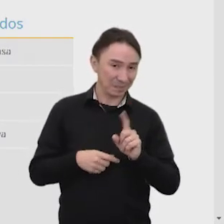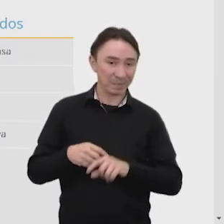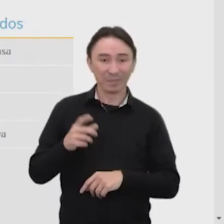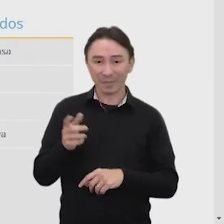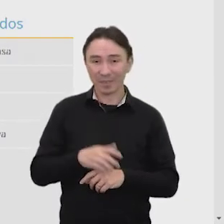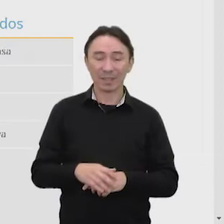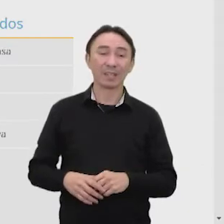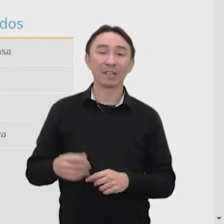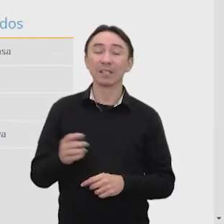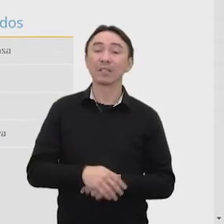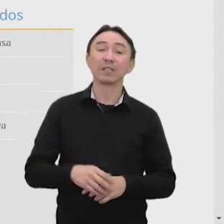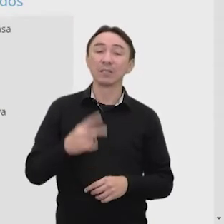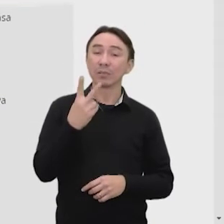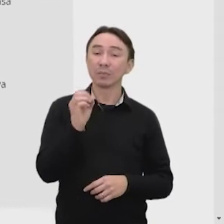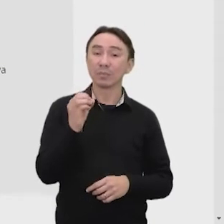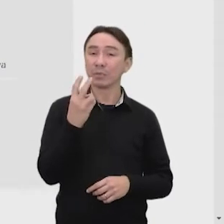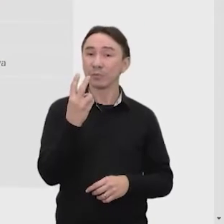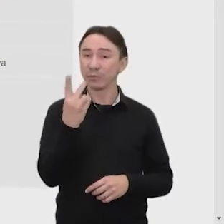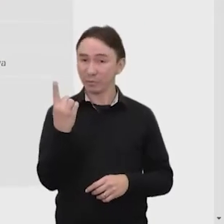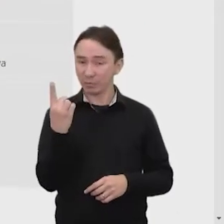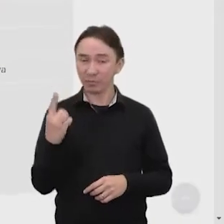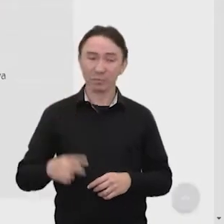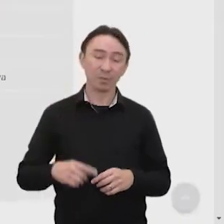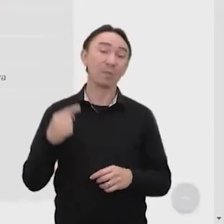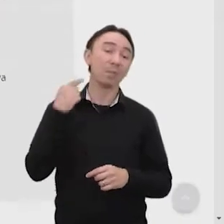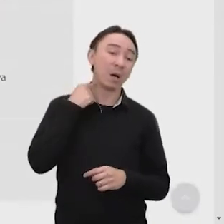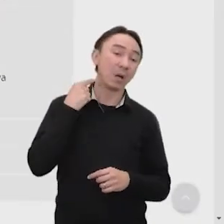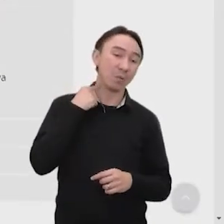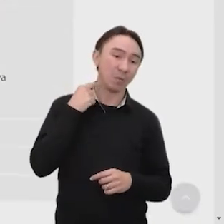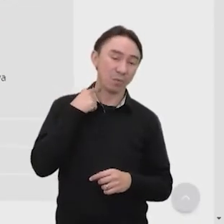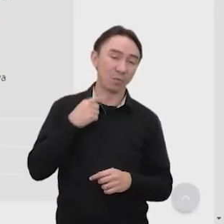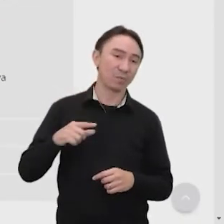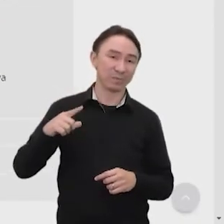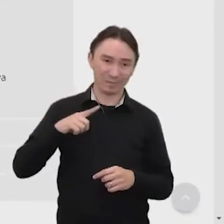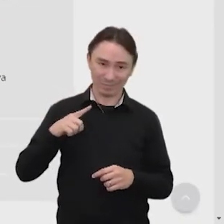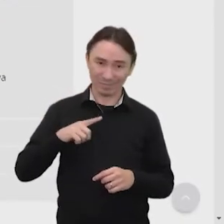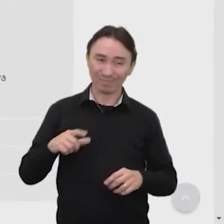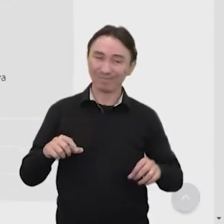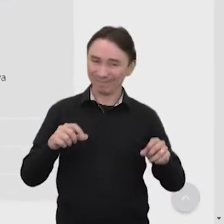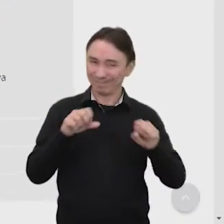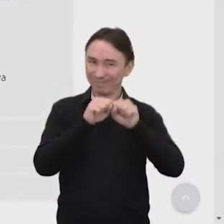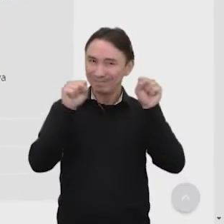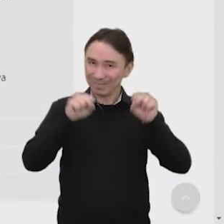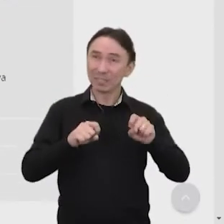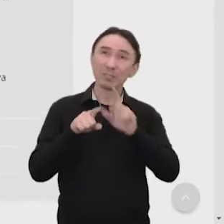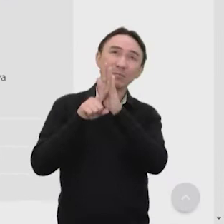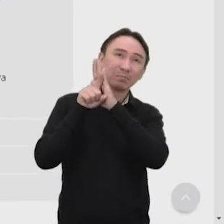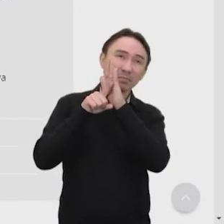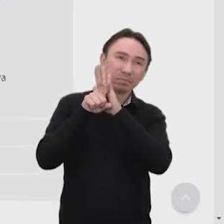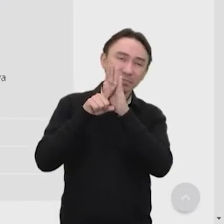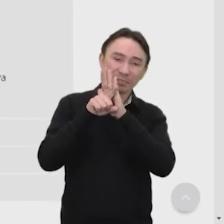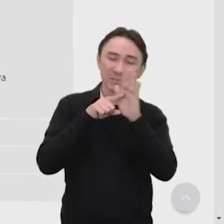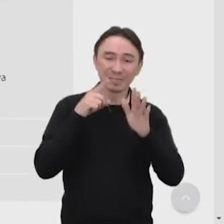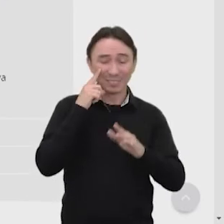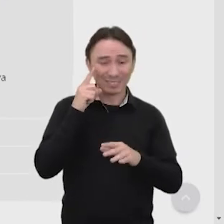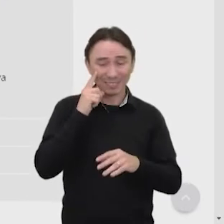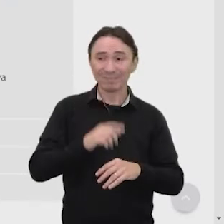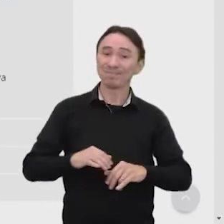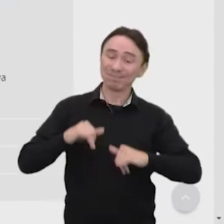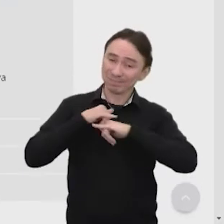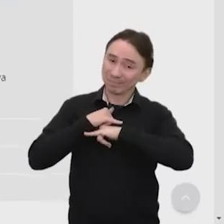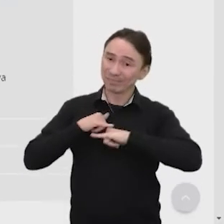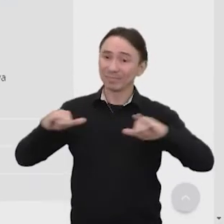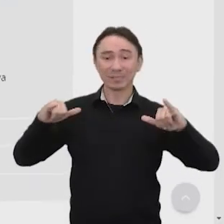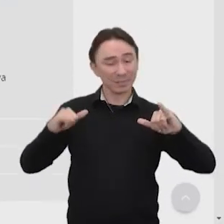em maio de 2021, o Sistema Nacional de Meteorologia admitiu pela primeira vez uma alerta sobre emergência hídrica,